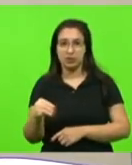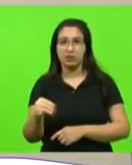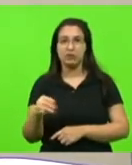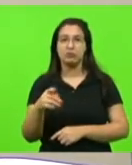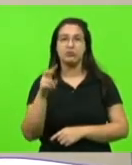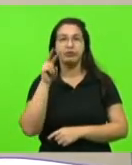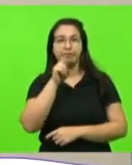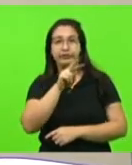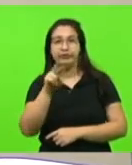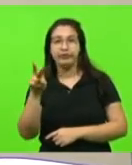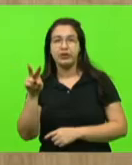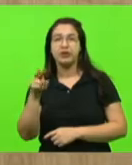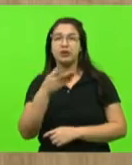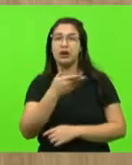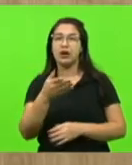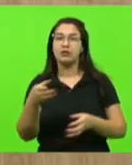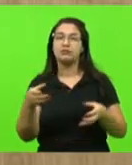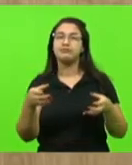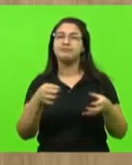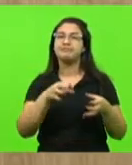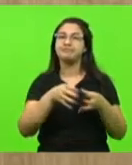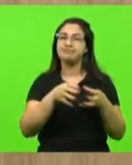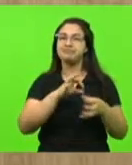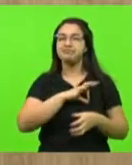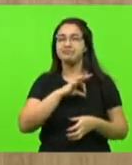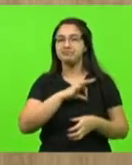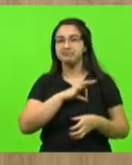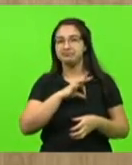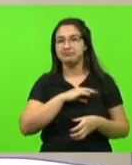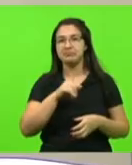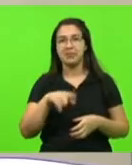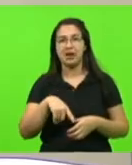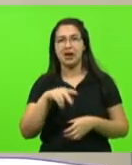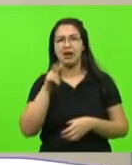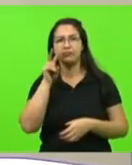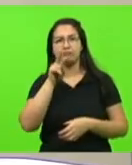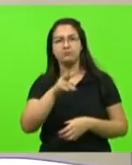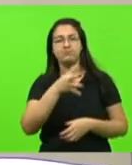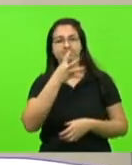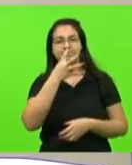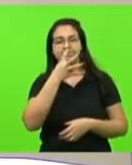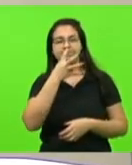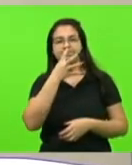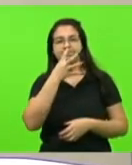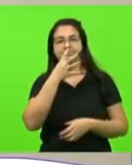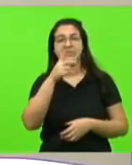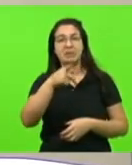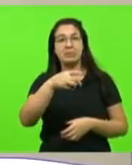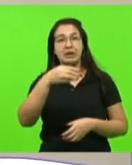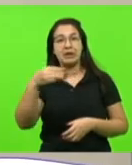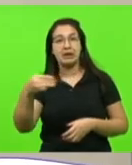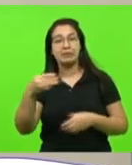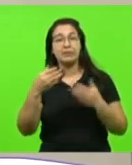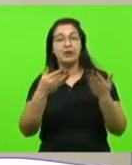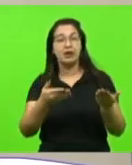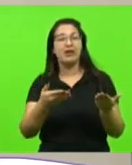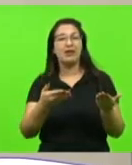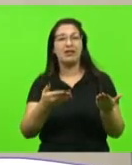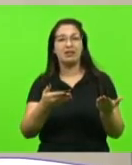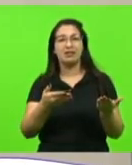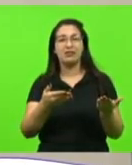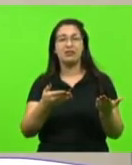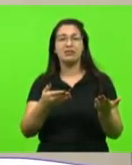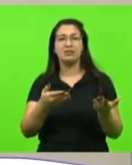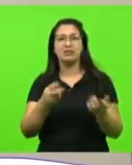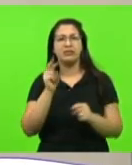Polícia Militar que é um grande exemplo nacional, tanto a civil também, mas a militar, pelo momento que V. Exª aqui